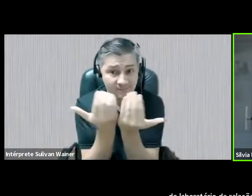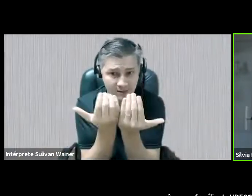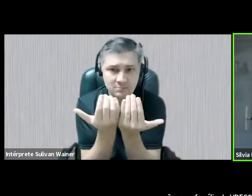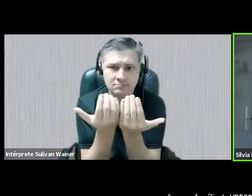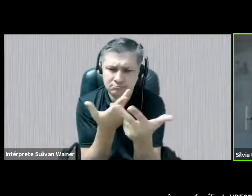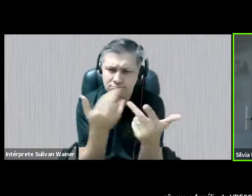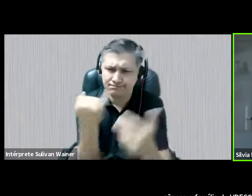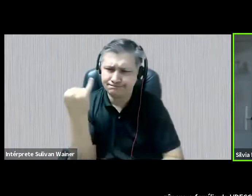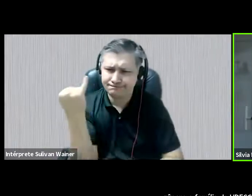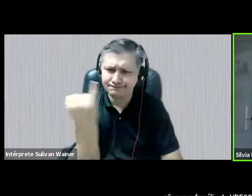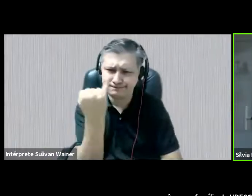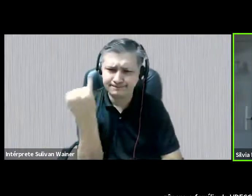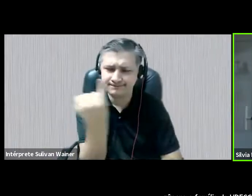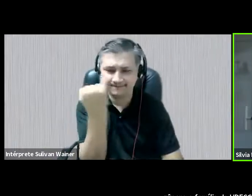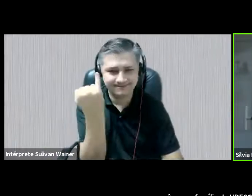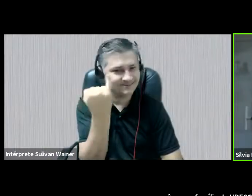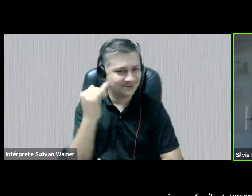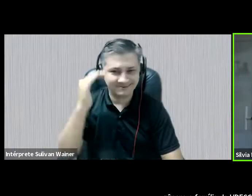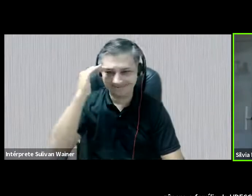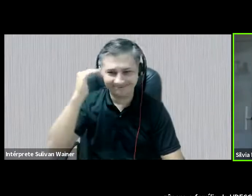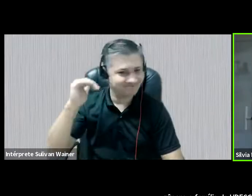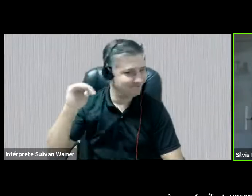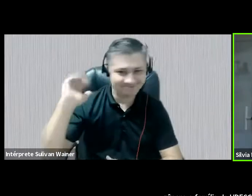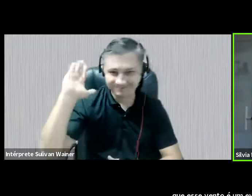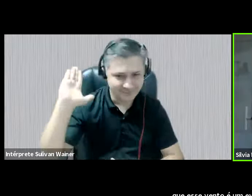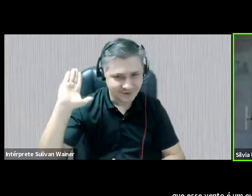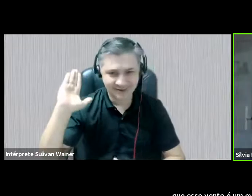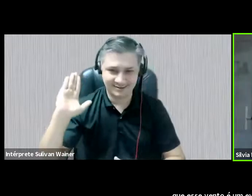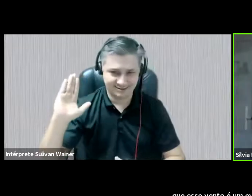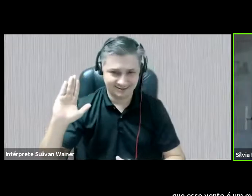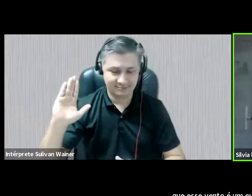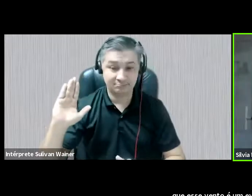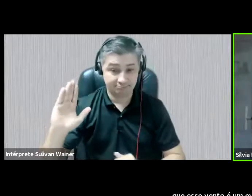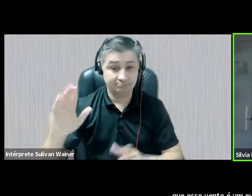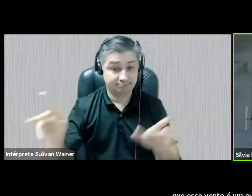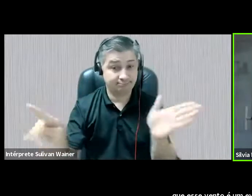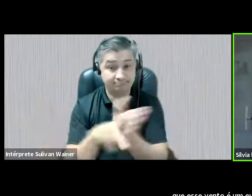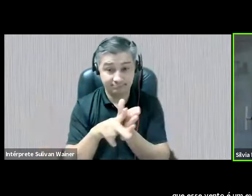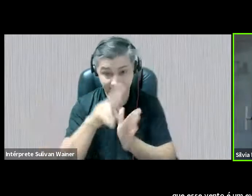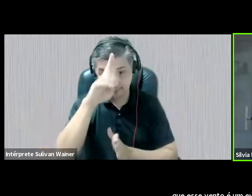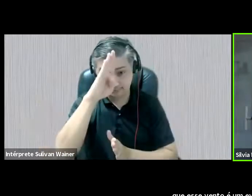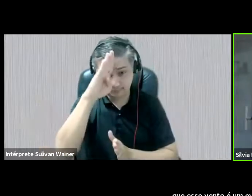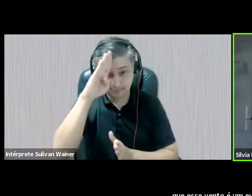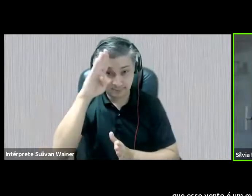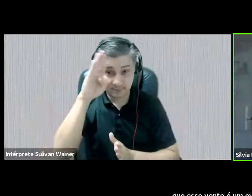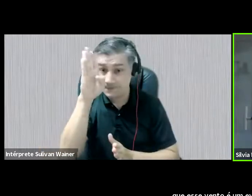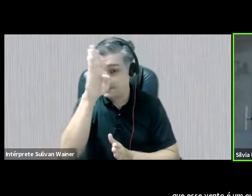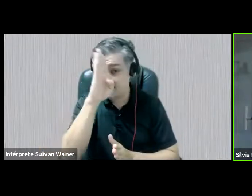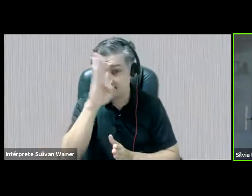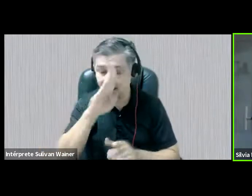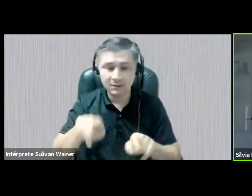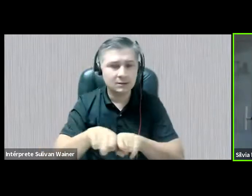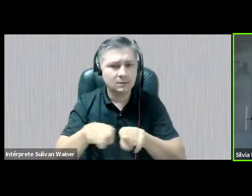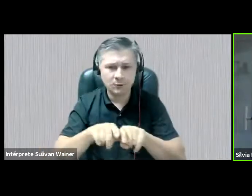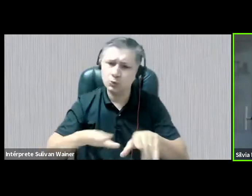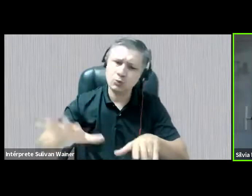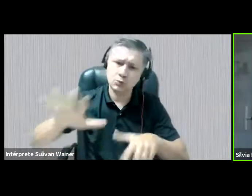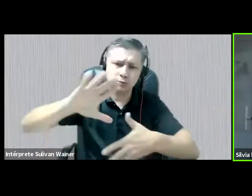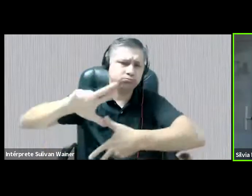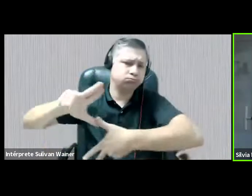importância ímpar para a academia brasileira e também para a academia latino-americana,